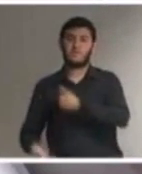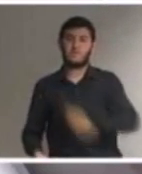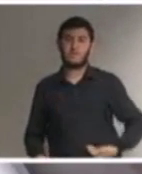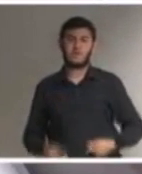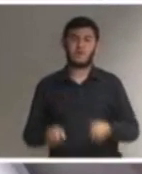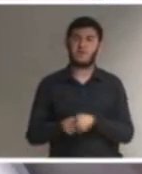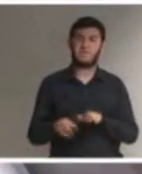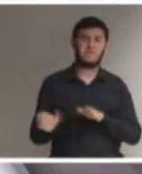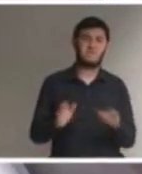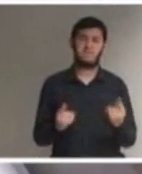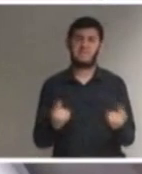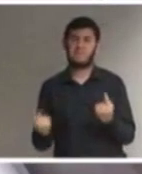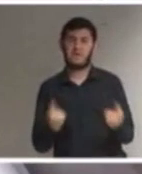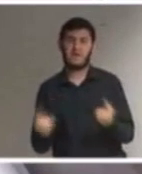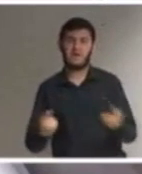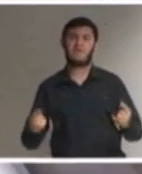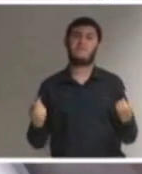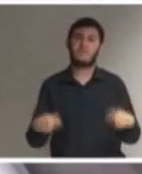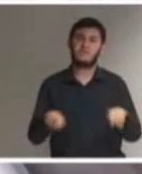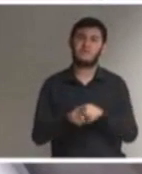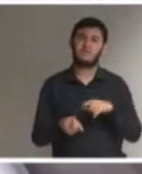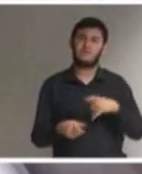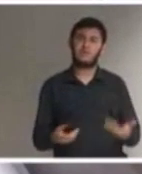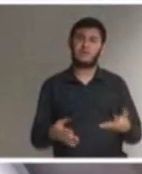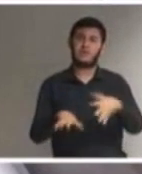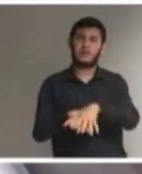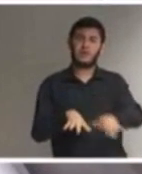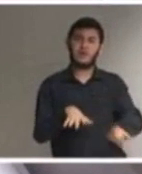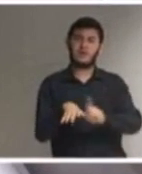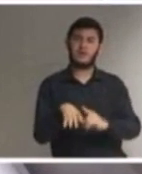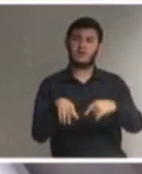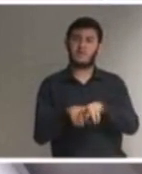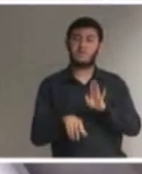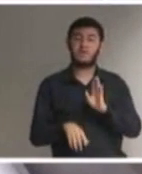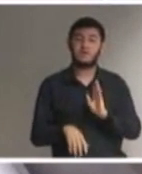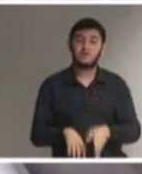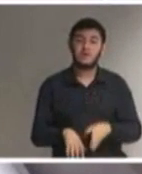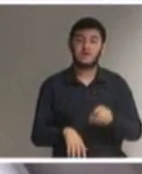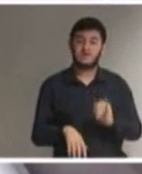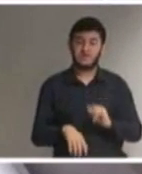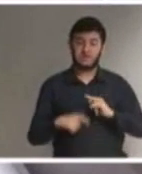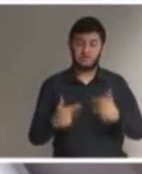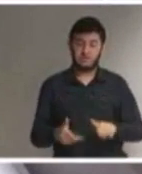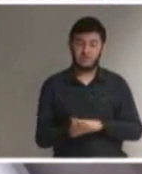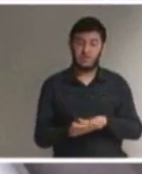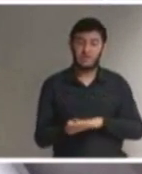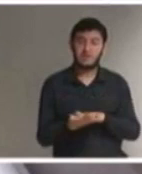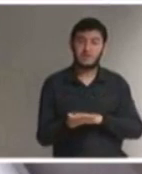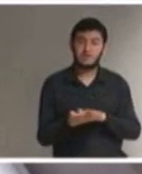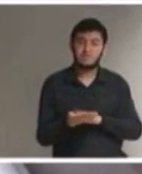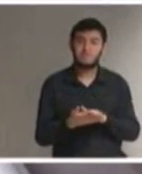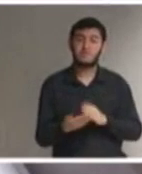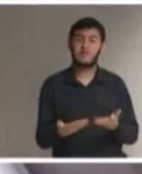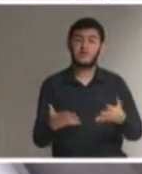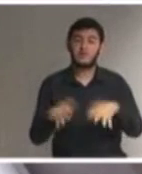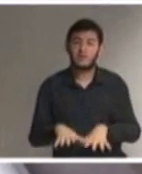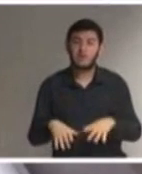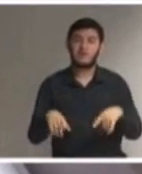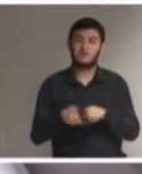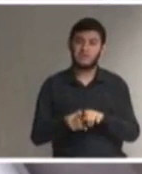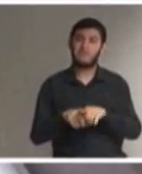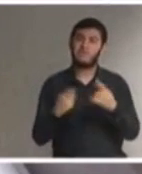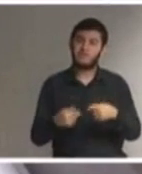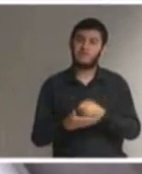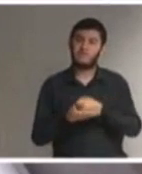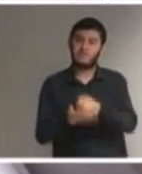destas deve ser inclusiva por definição sob pena de se frustrar o direito de todas as crianças a uma